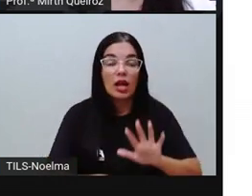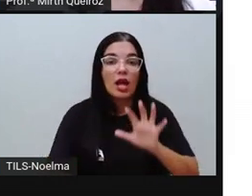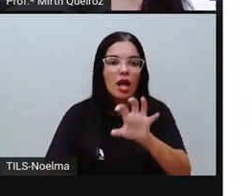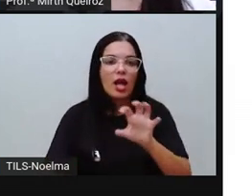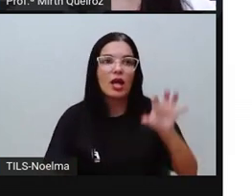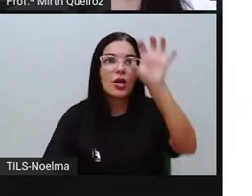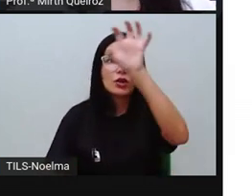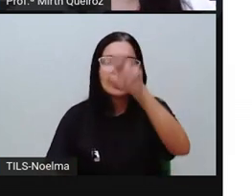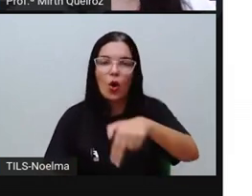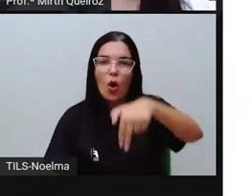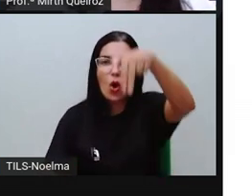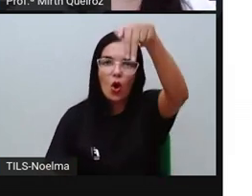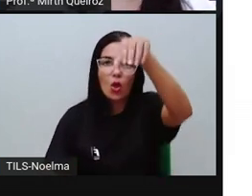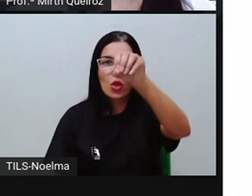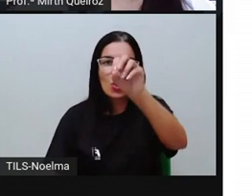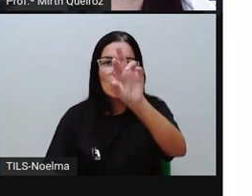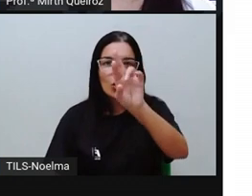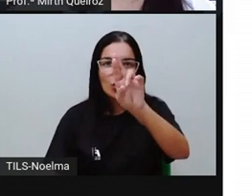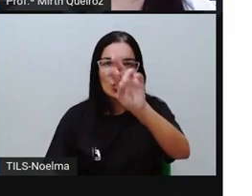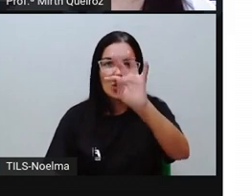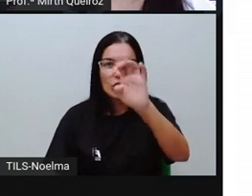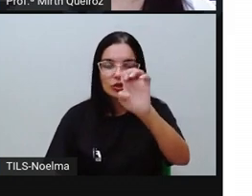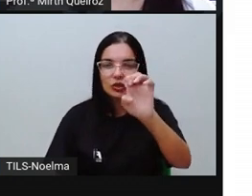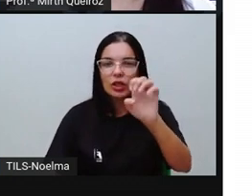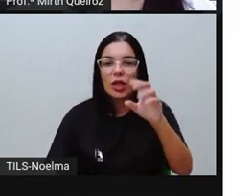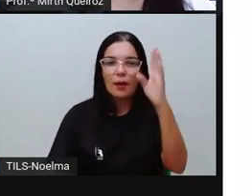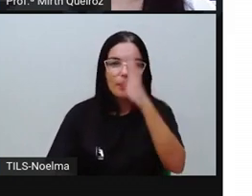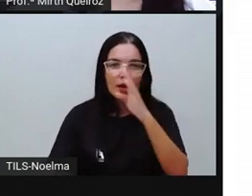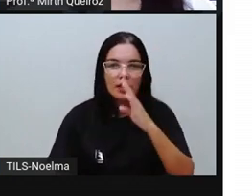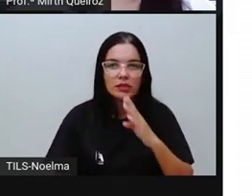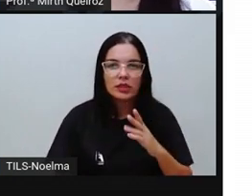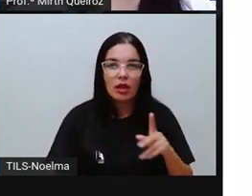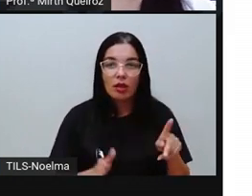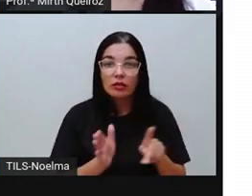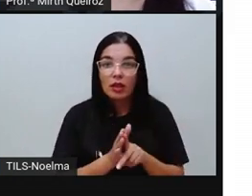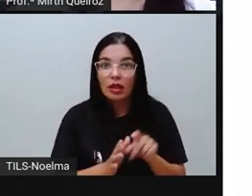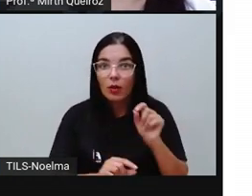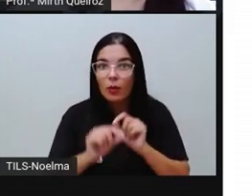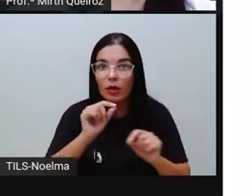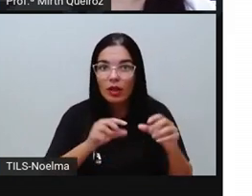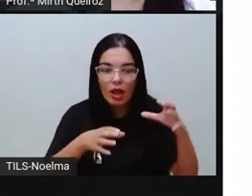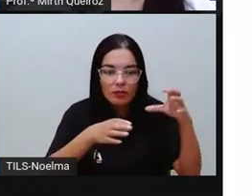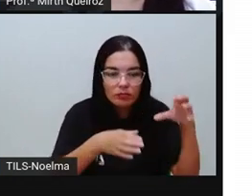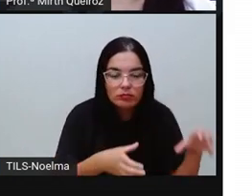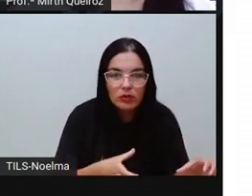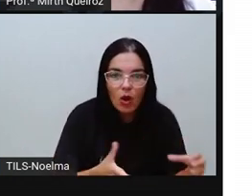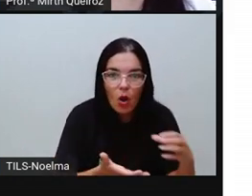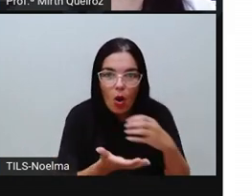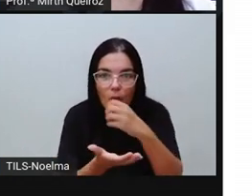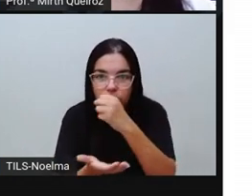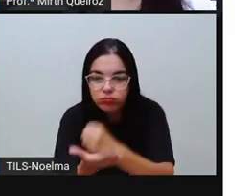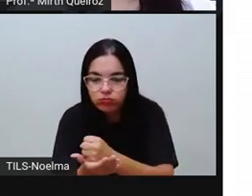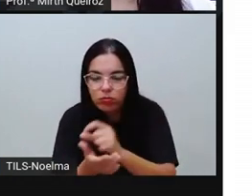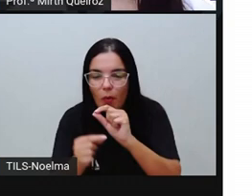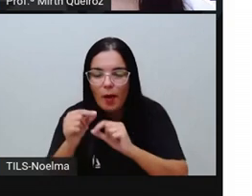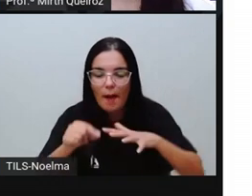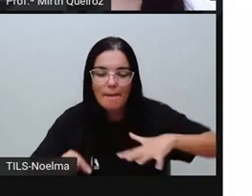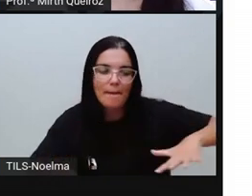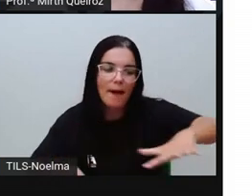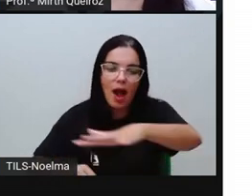do Brasil e a sua floresta vai ocupar uma área aí de